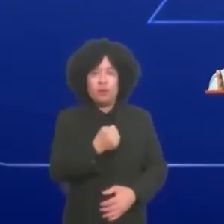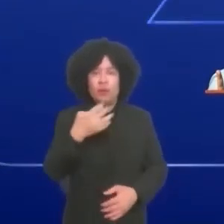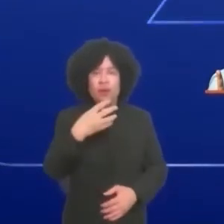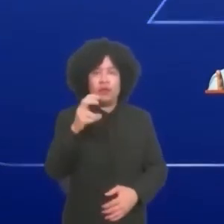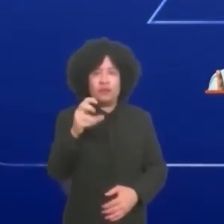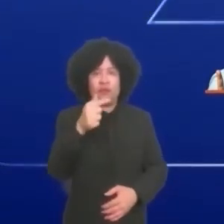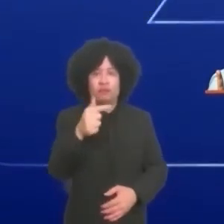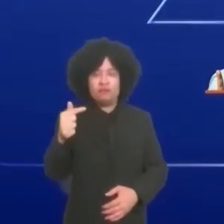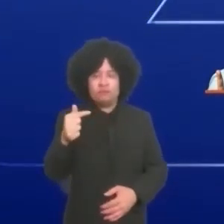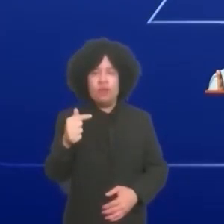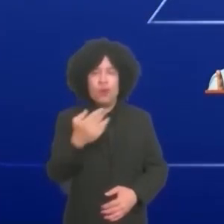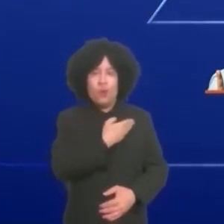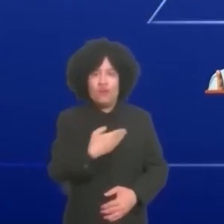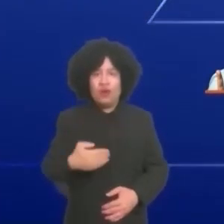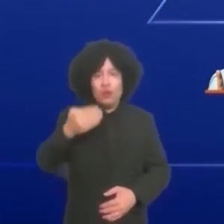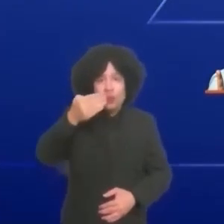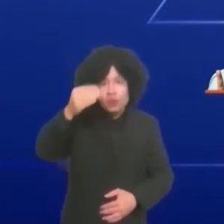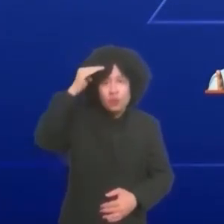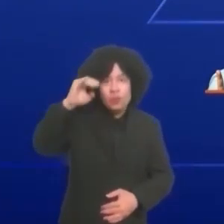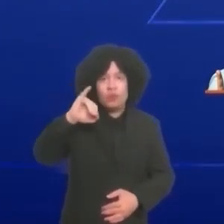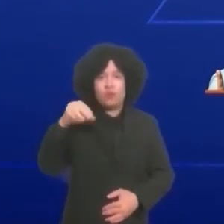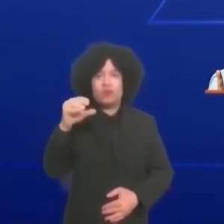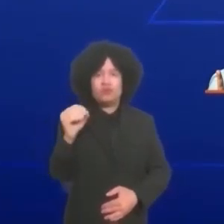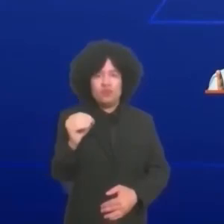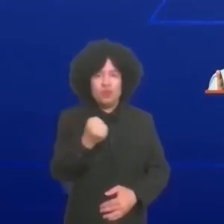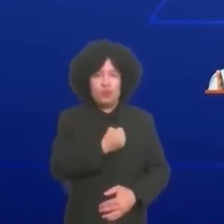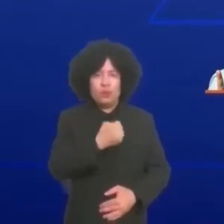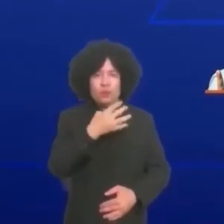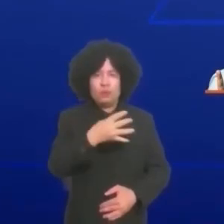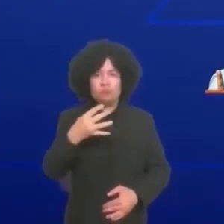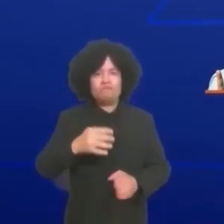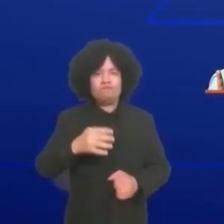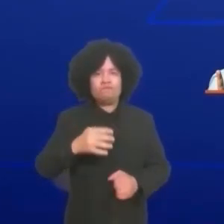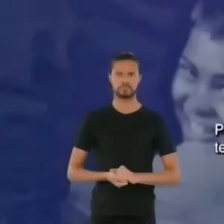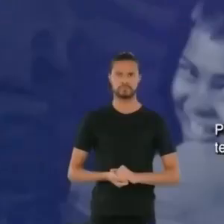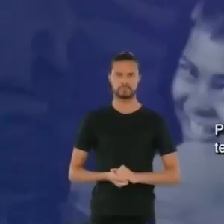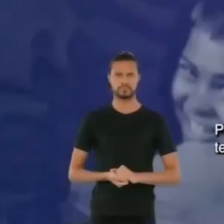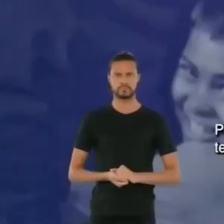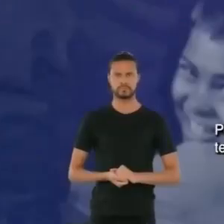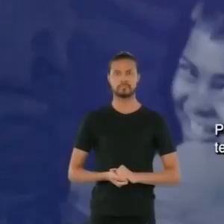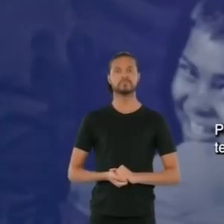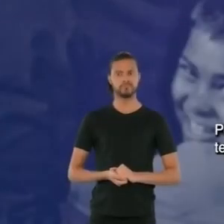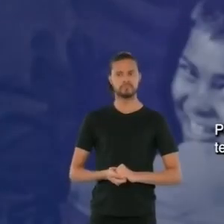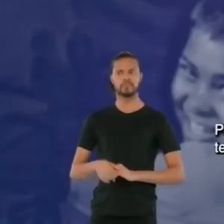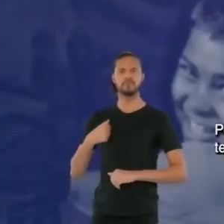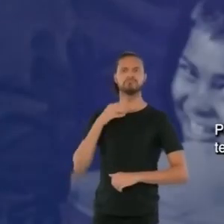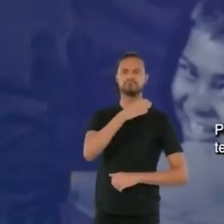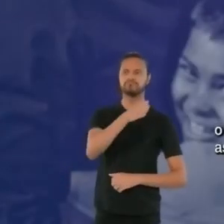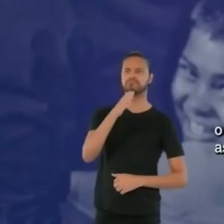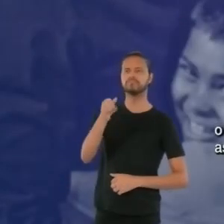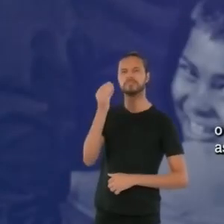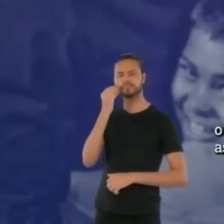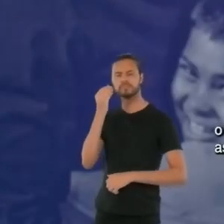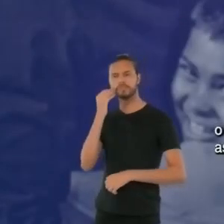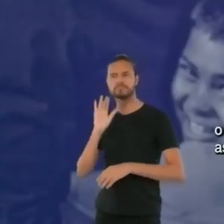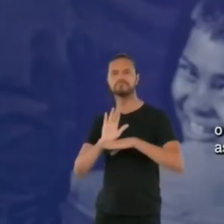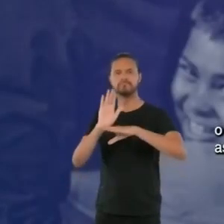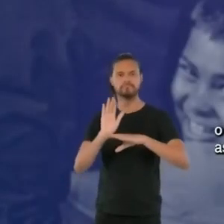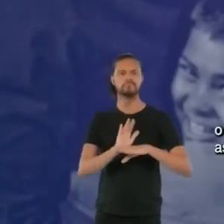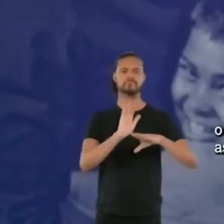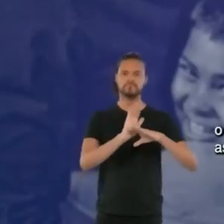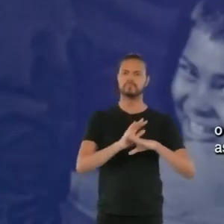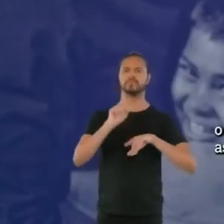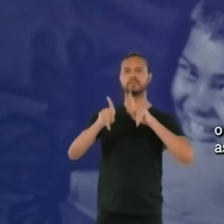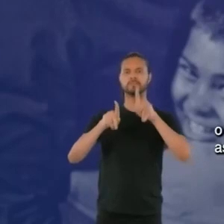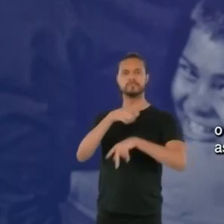Vote 4577 para governar o nosso estado. Rodrigo Jó, 44. Por onde passo, tento fazer o que posso para